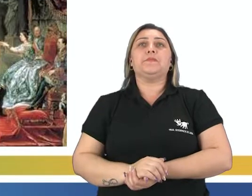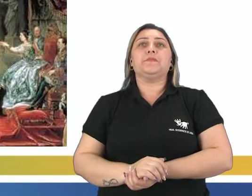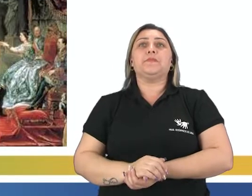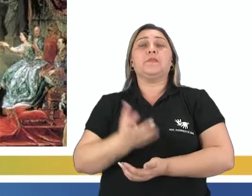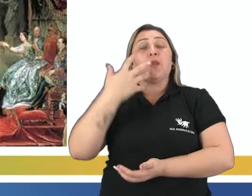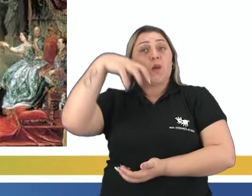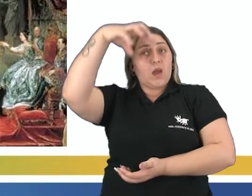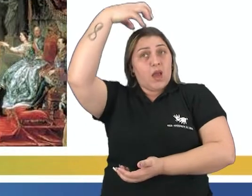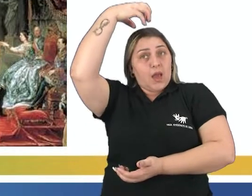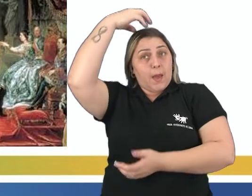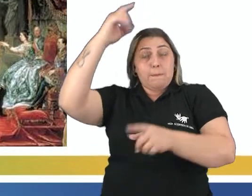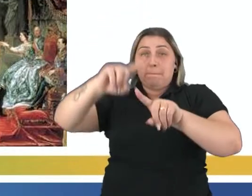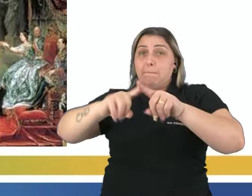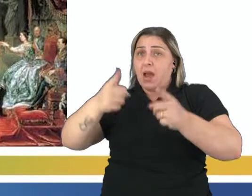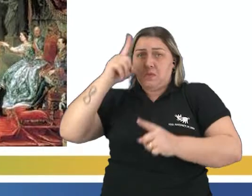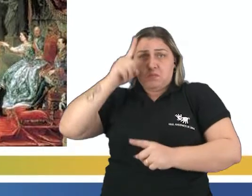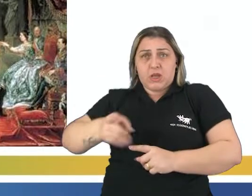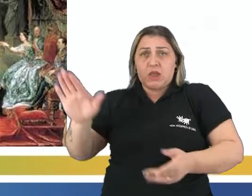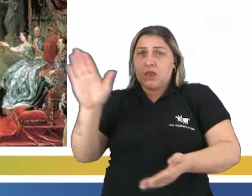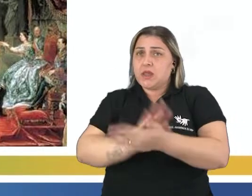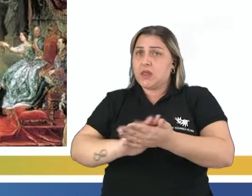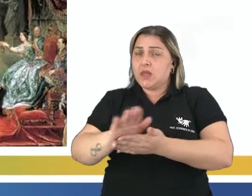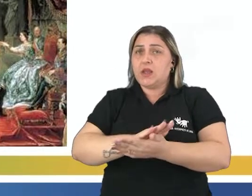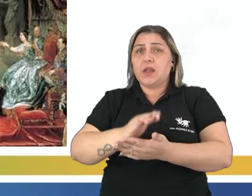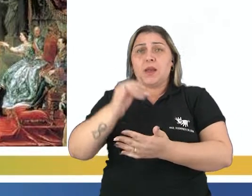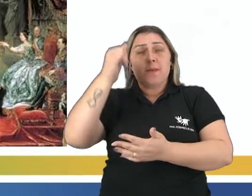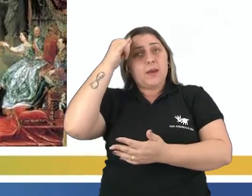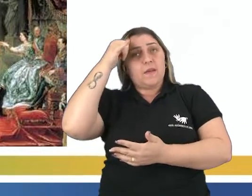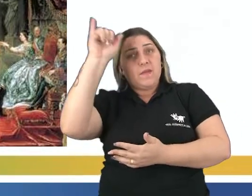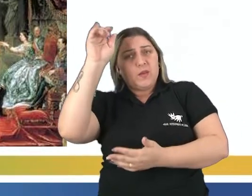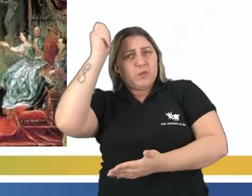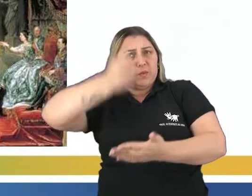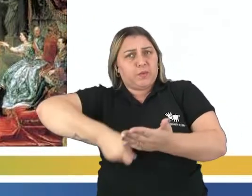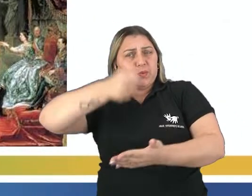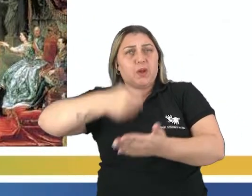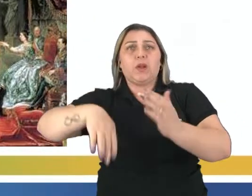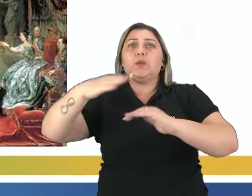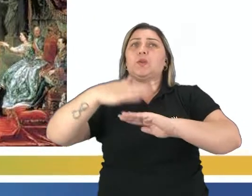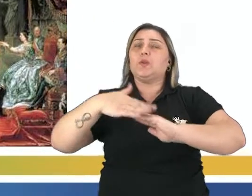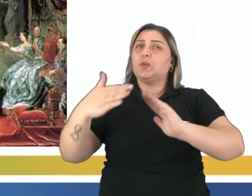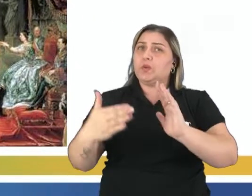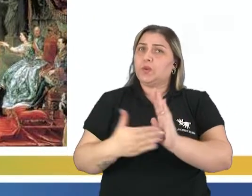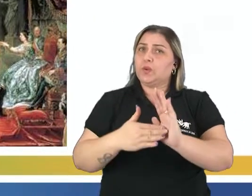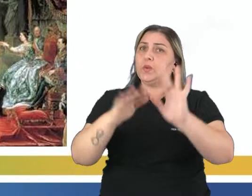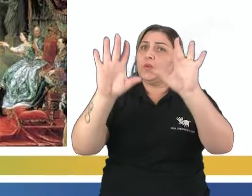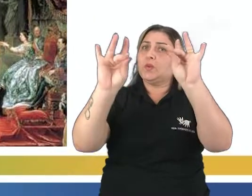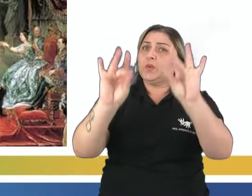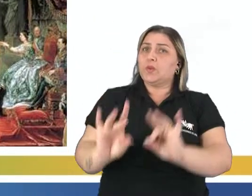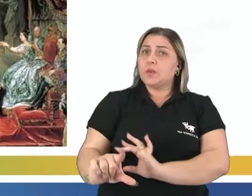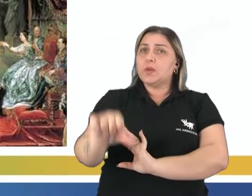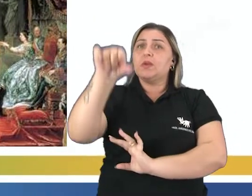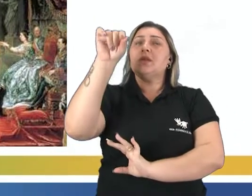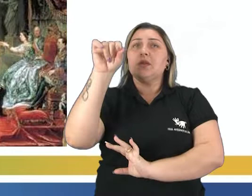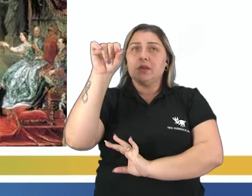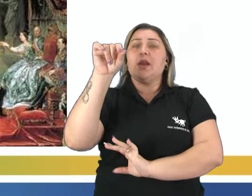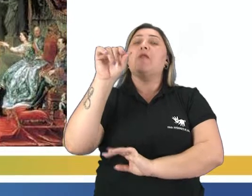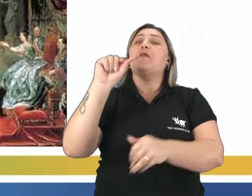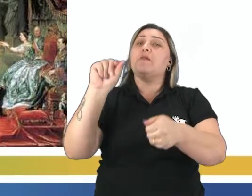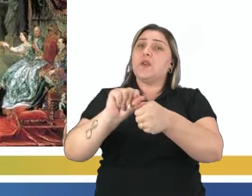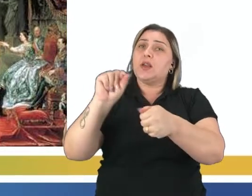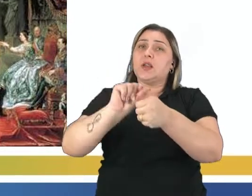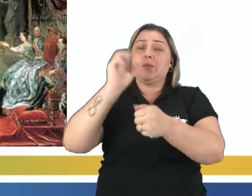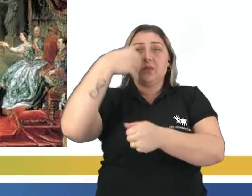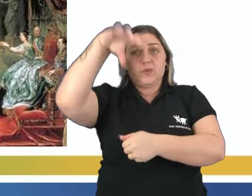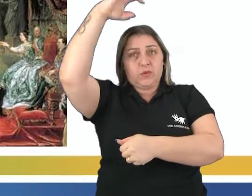reina, mas não governa. Para combater o absolutismo e todos os privilégios da nobreza, criou-se a monarquia